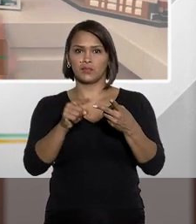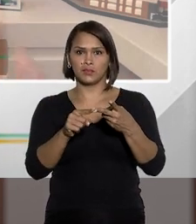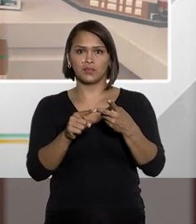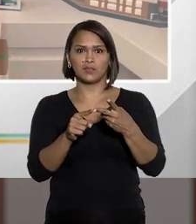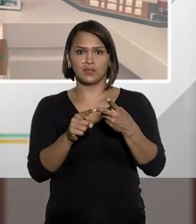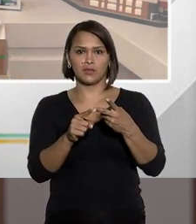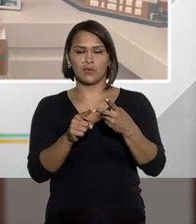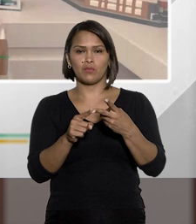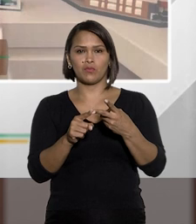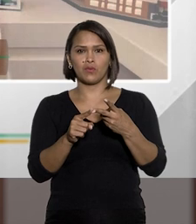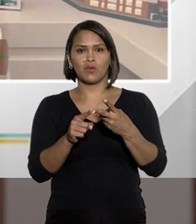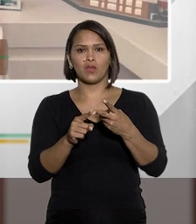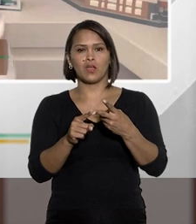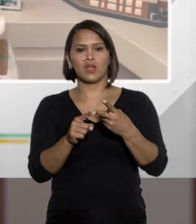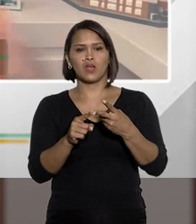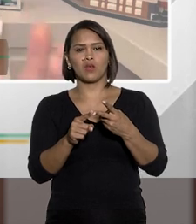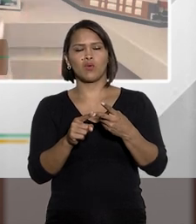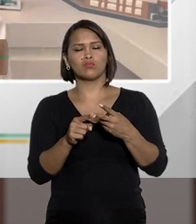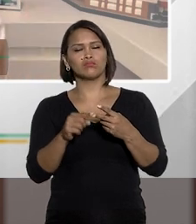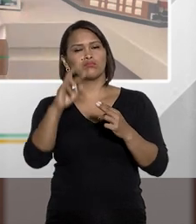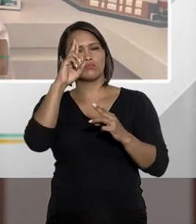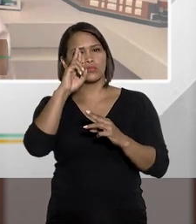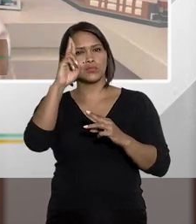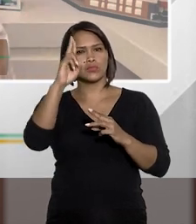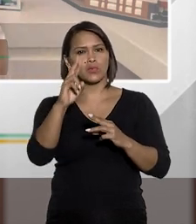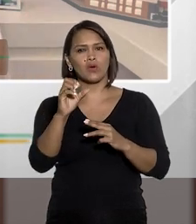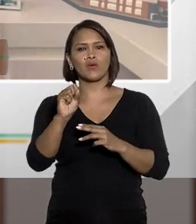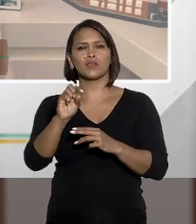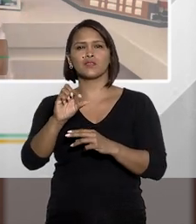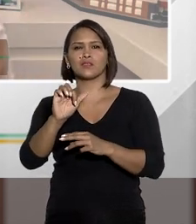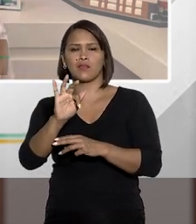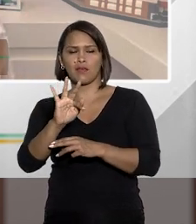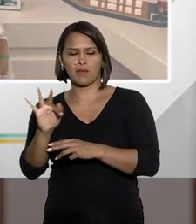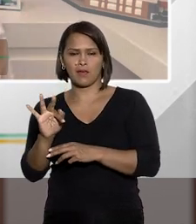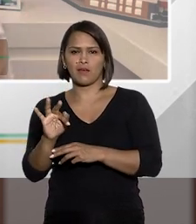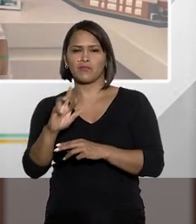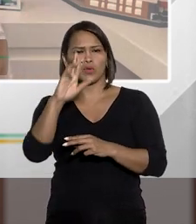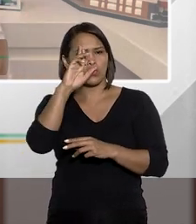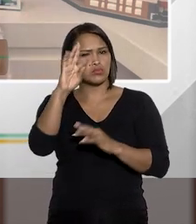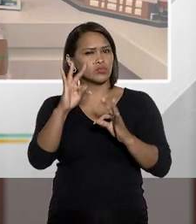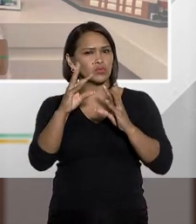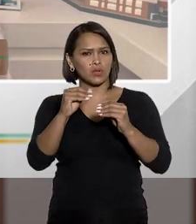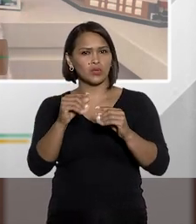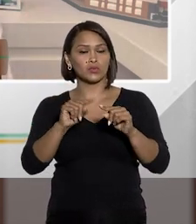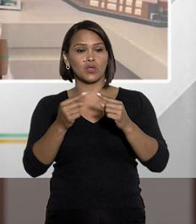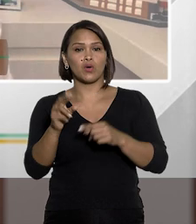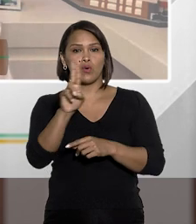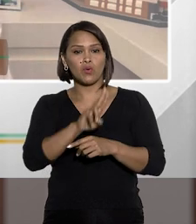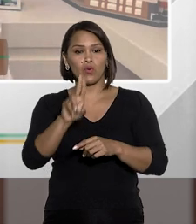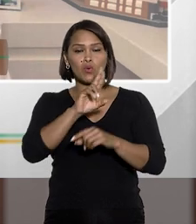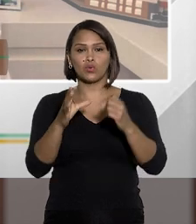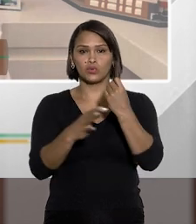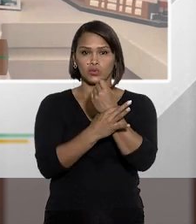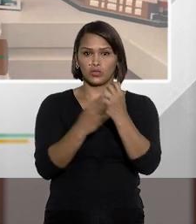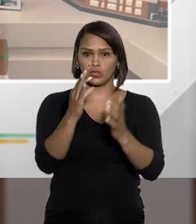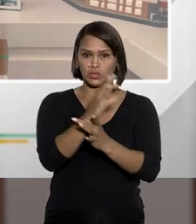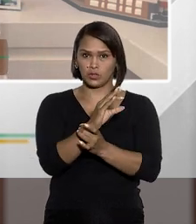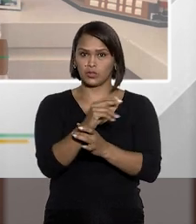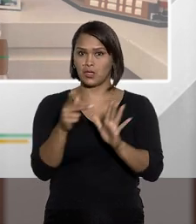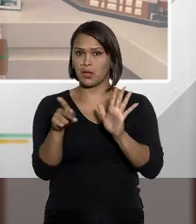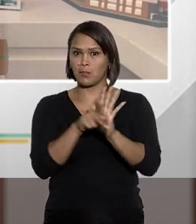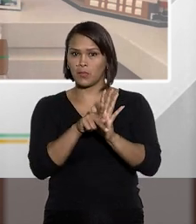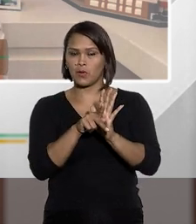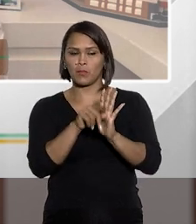E segundo, Fátima, com o máximo respeito ao Supremo Tribunal Federal, a questão do uso de